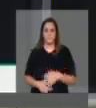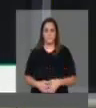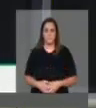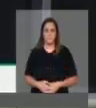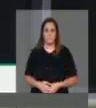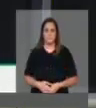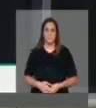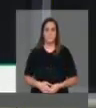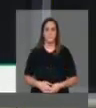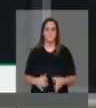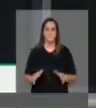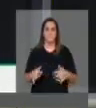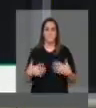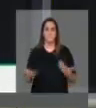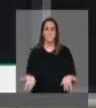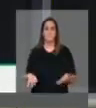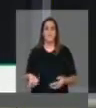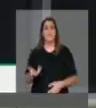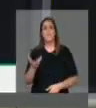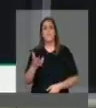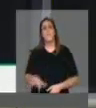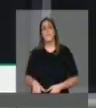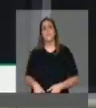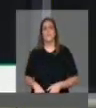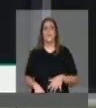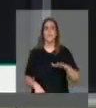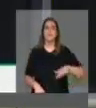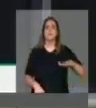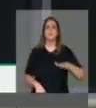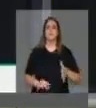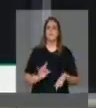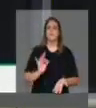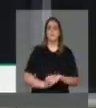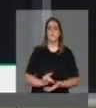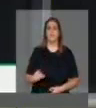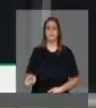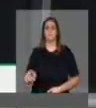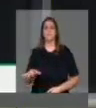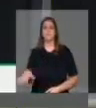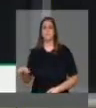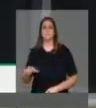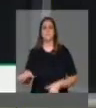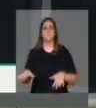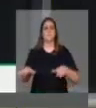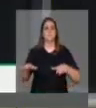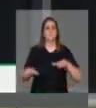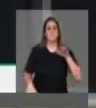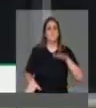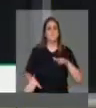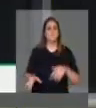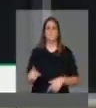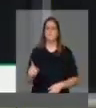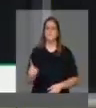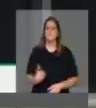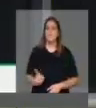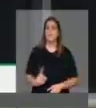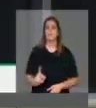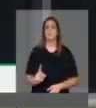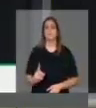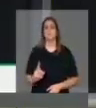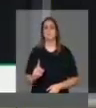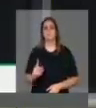tais detentores da verdade, e do outro lado, os excluídos da fé. A proposta era